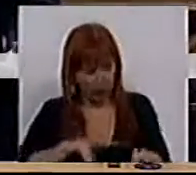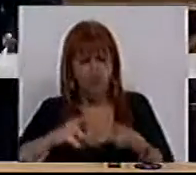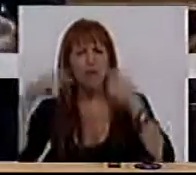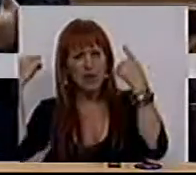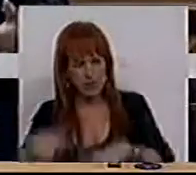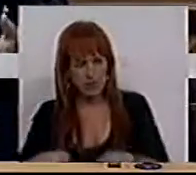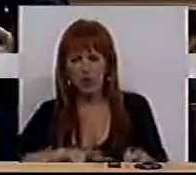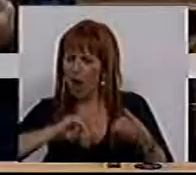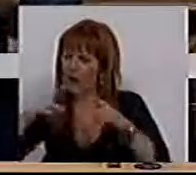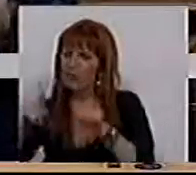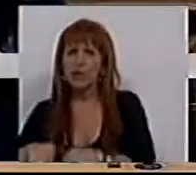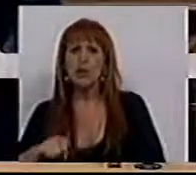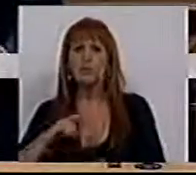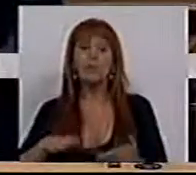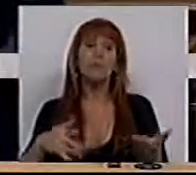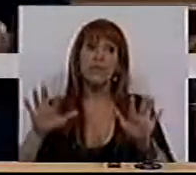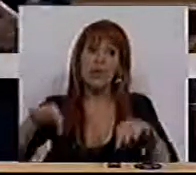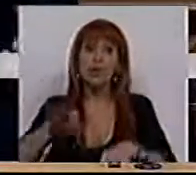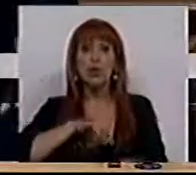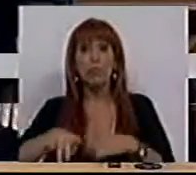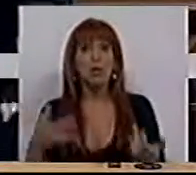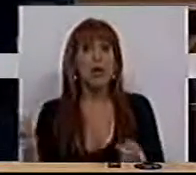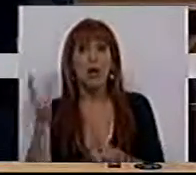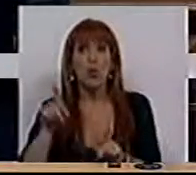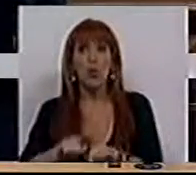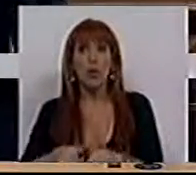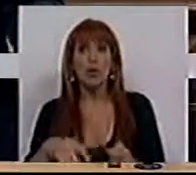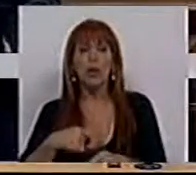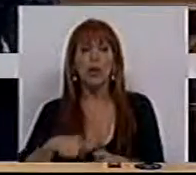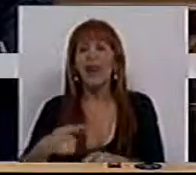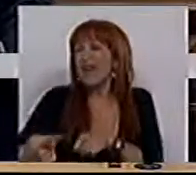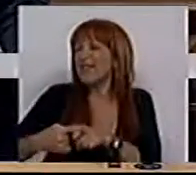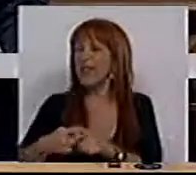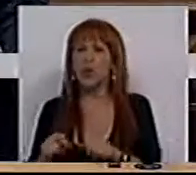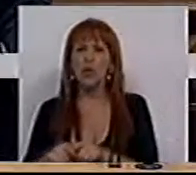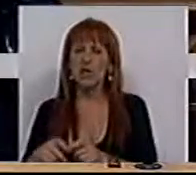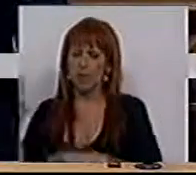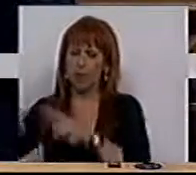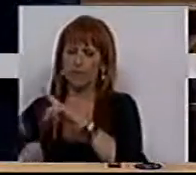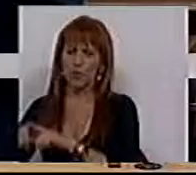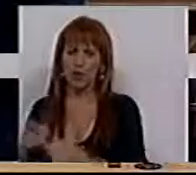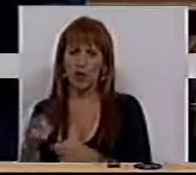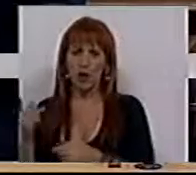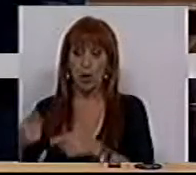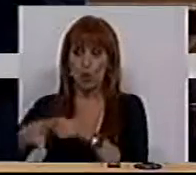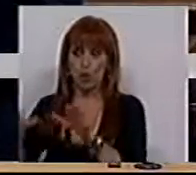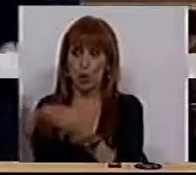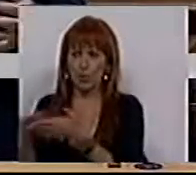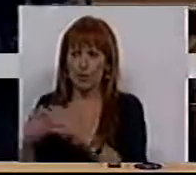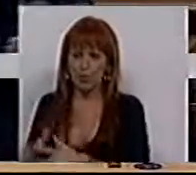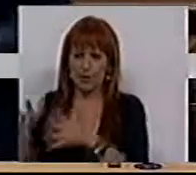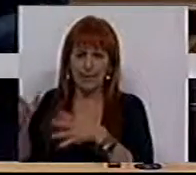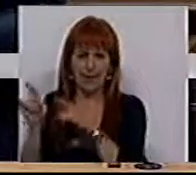alternativas, alternativas que protegessem as pessoas, e não que colocassem os interesses da finança, os interesses dos grandes grupos